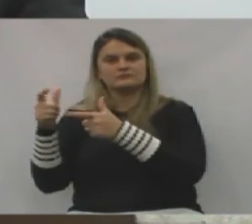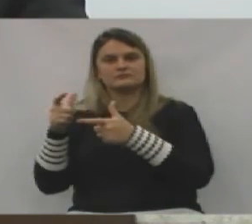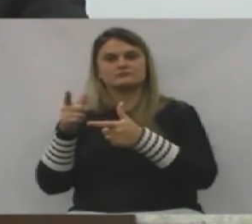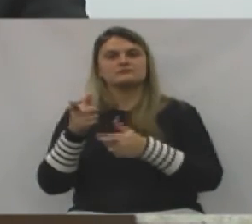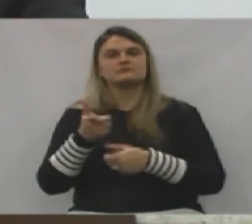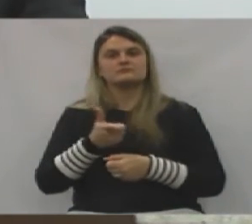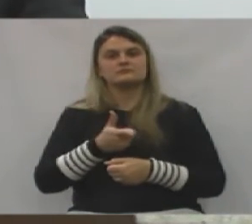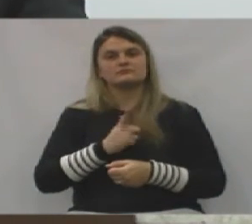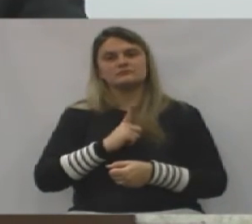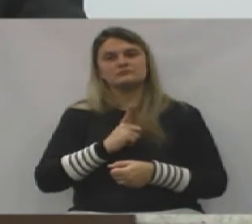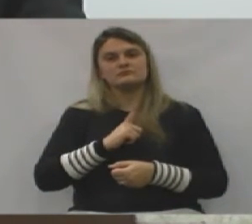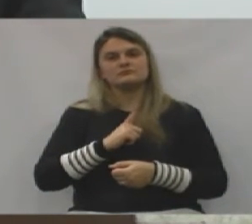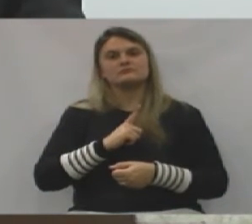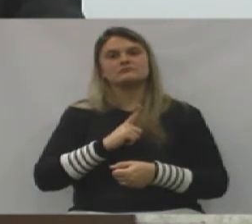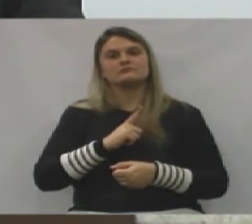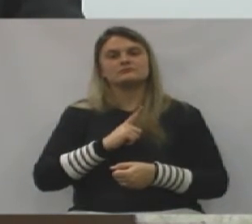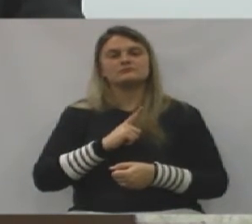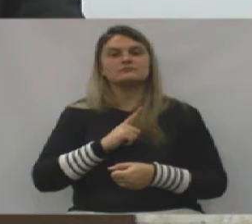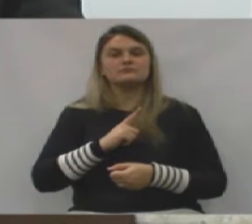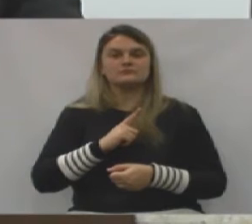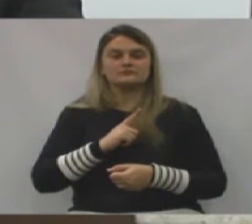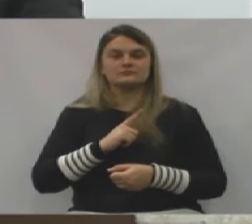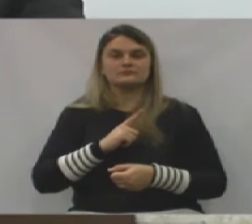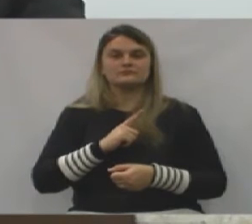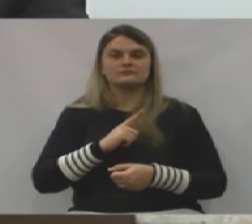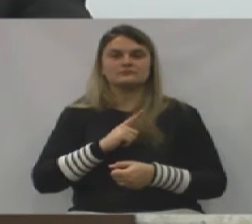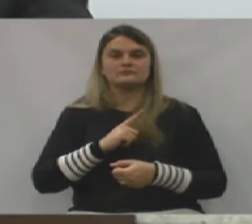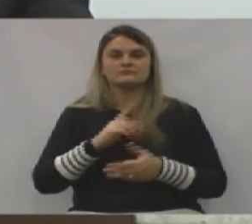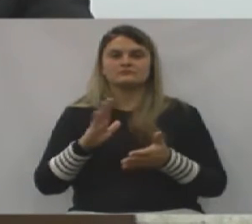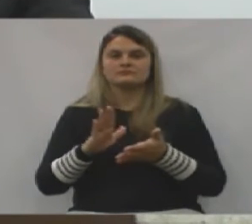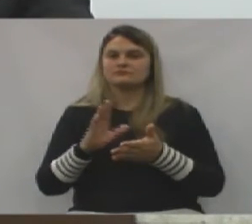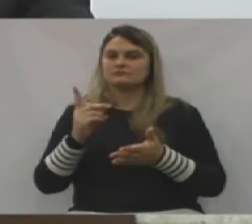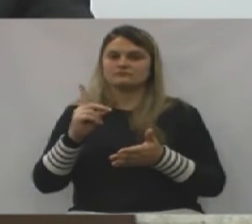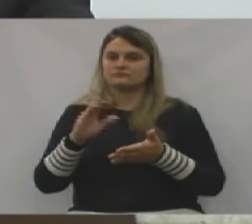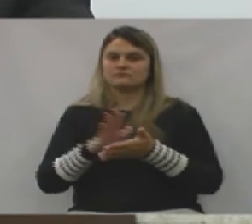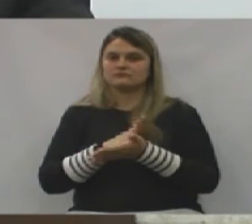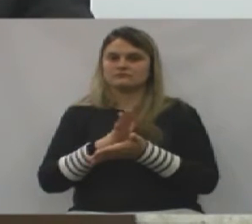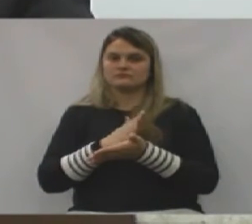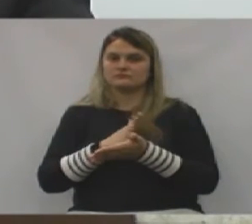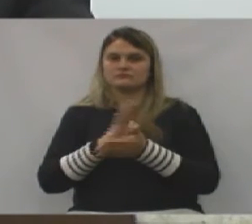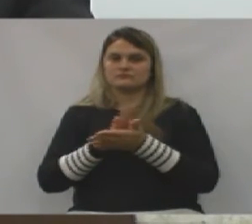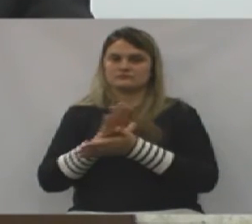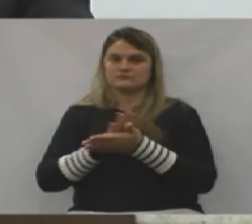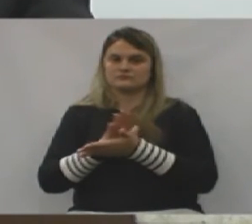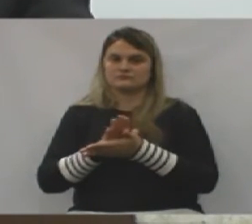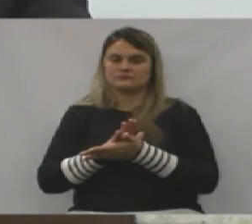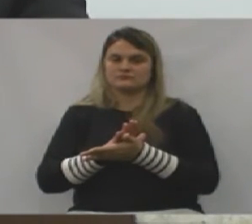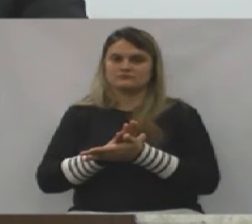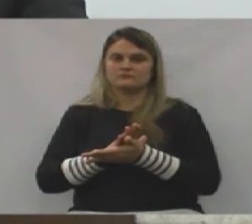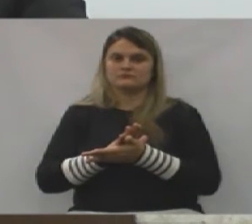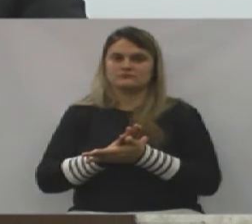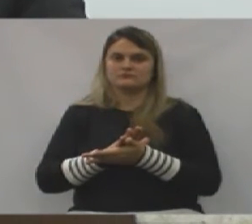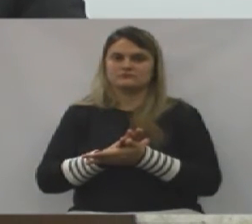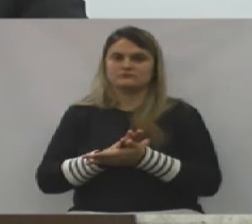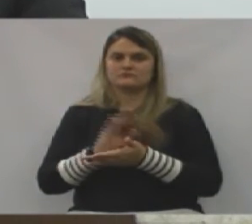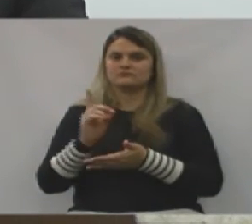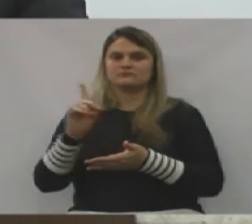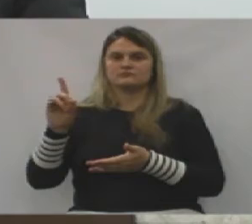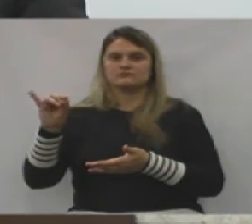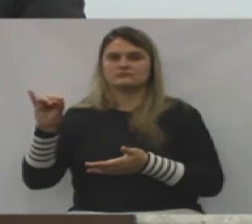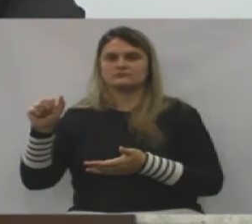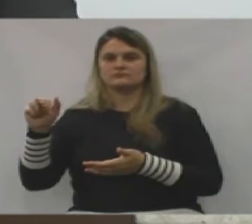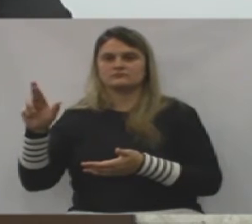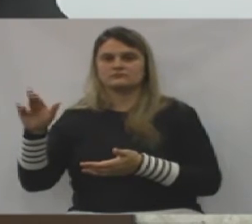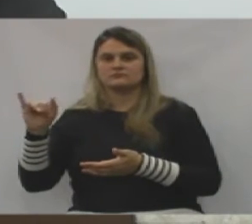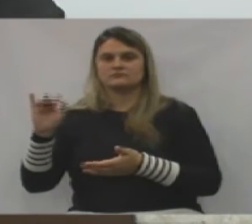abstinência da sua diária. Que nem a diária, mas hoje